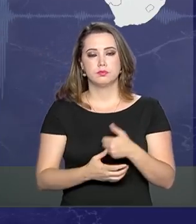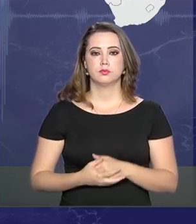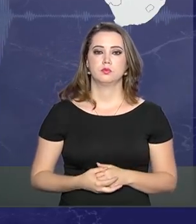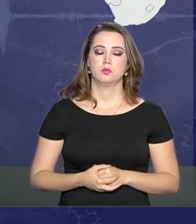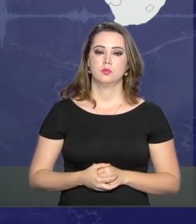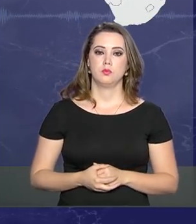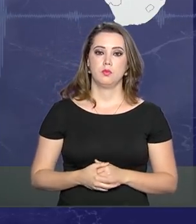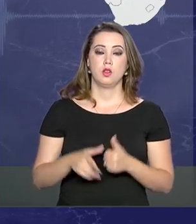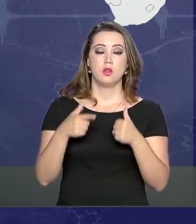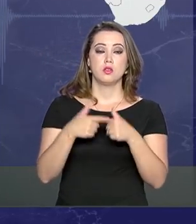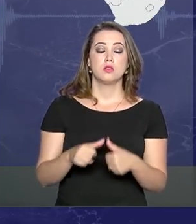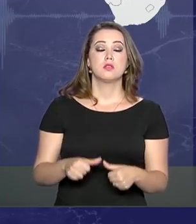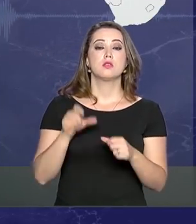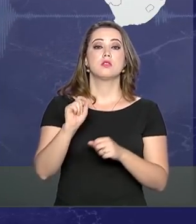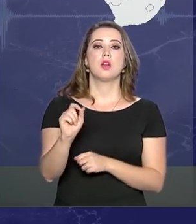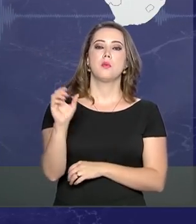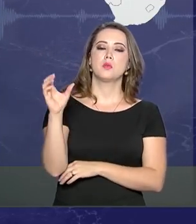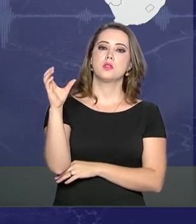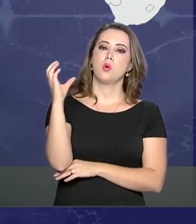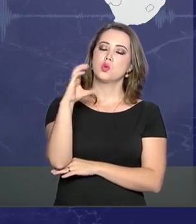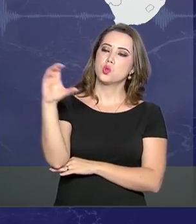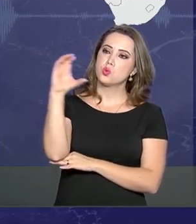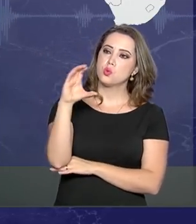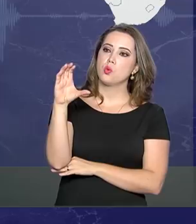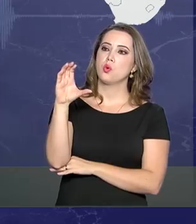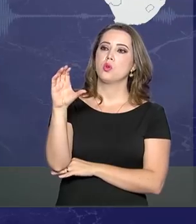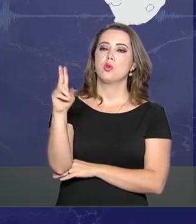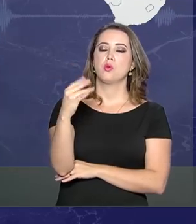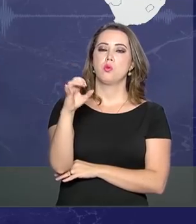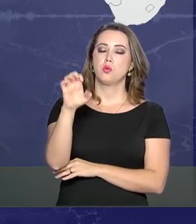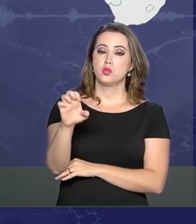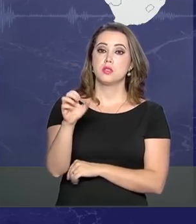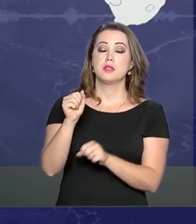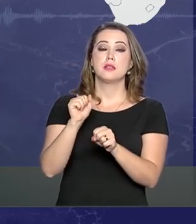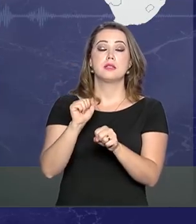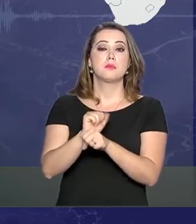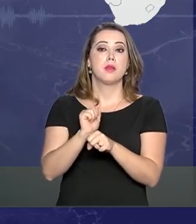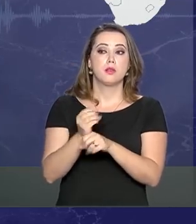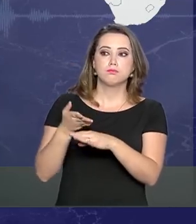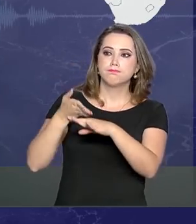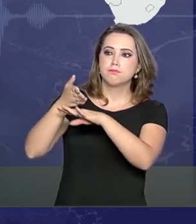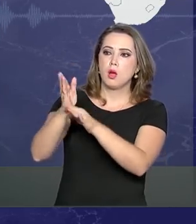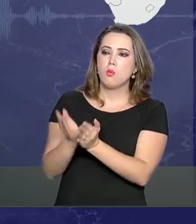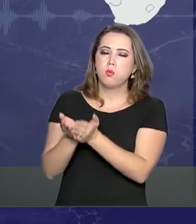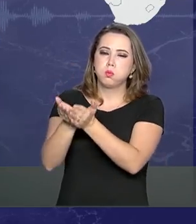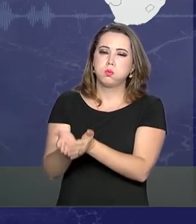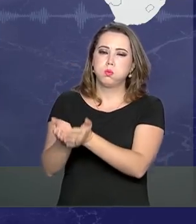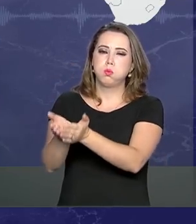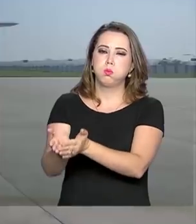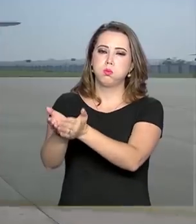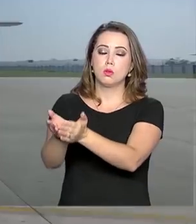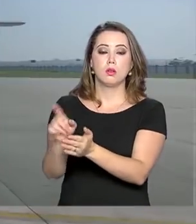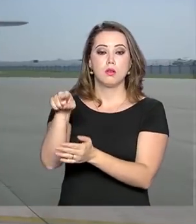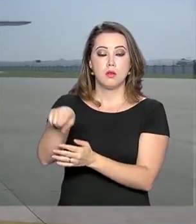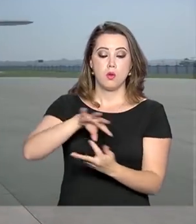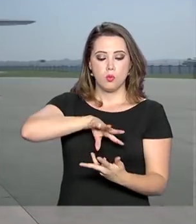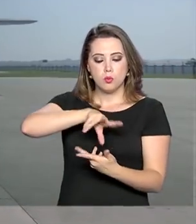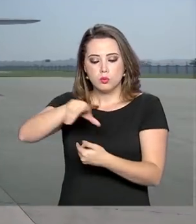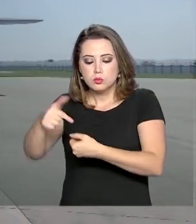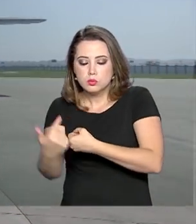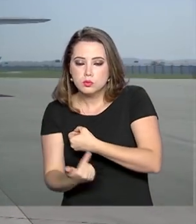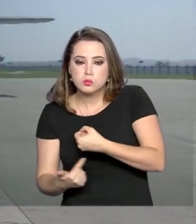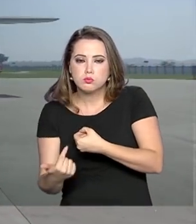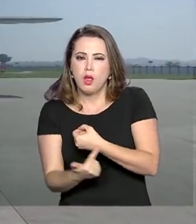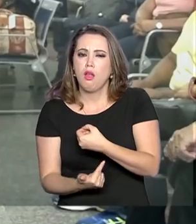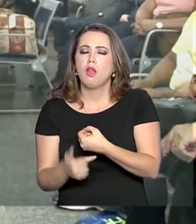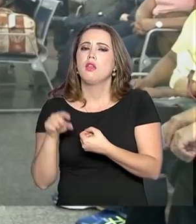Estamos em Punta Arenas, no Chile, aguardando nosso embarque para a Antártica, o que deve acontecer nesta terça-feira. A viagem começou na última